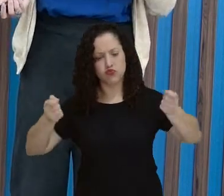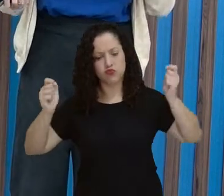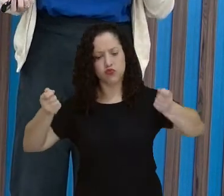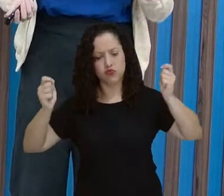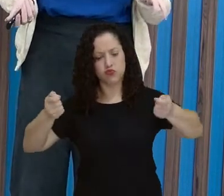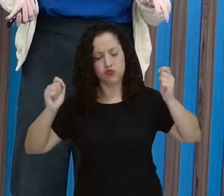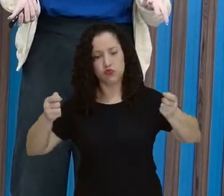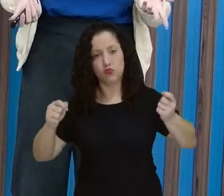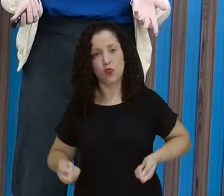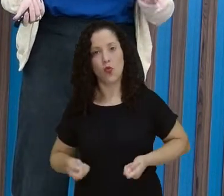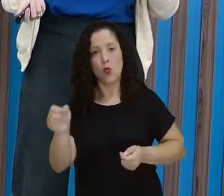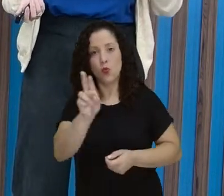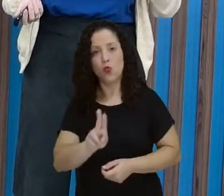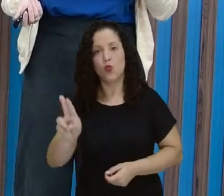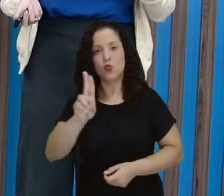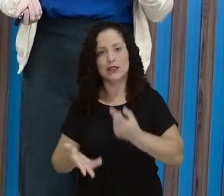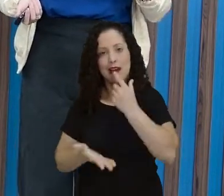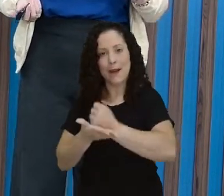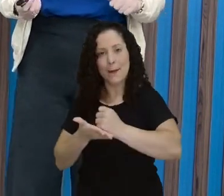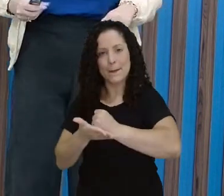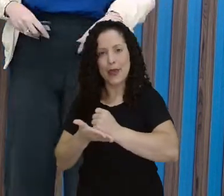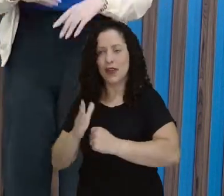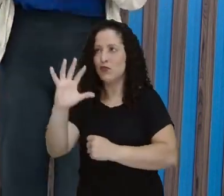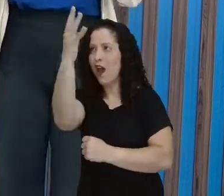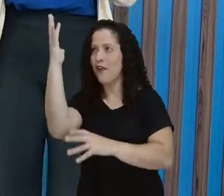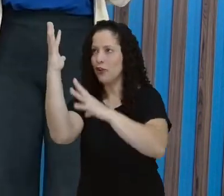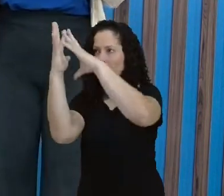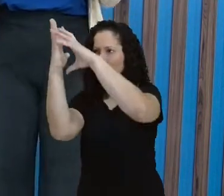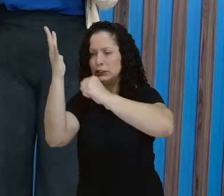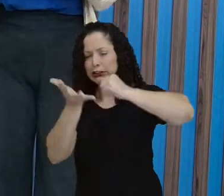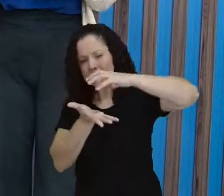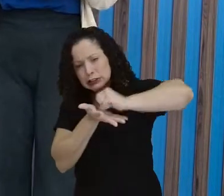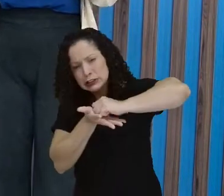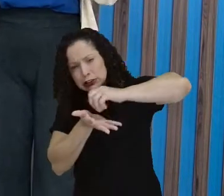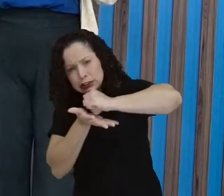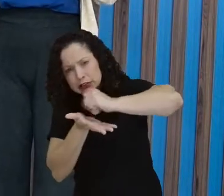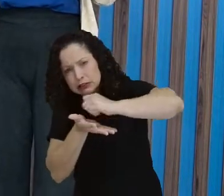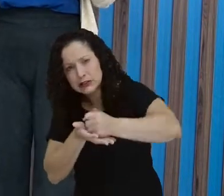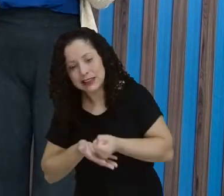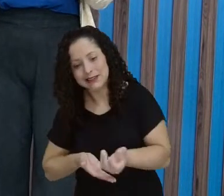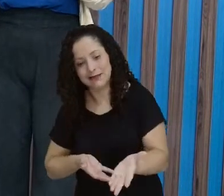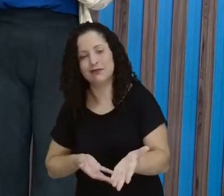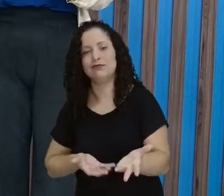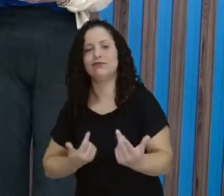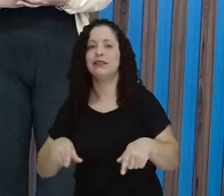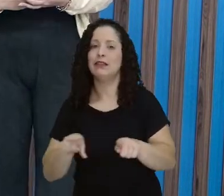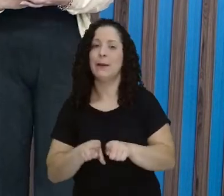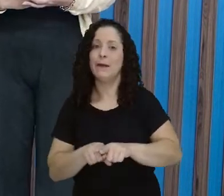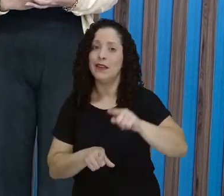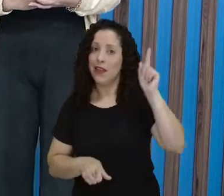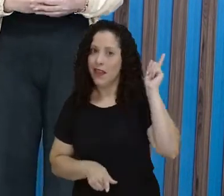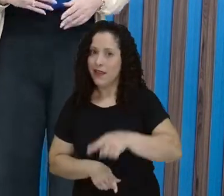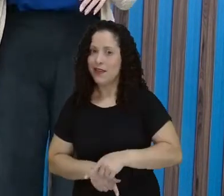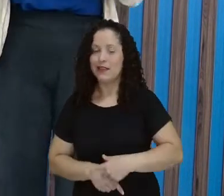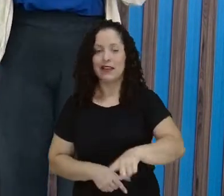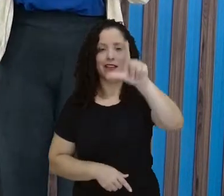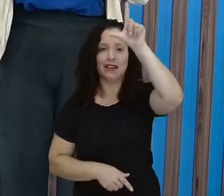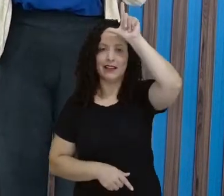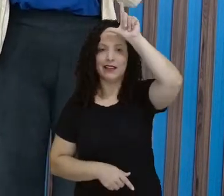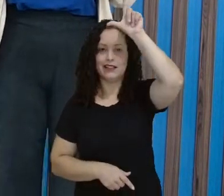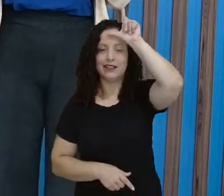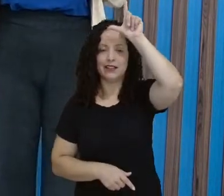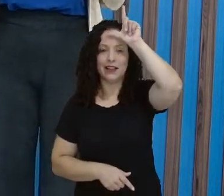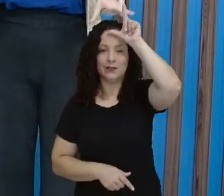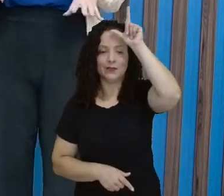ervas e de plantas. E o último é o quê? Ele é o líder, ele conhece os meios de que ele tem